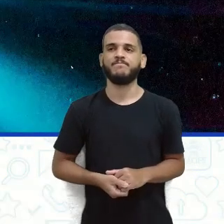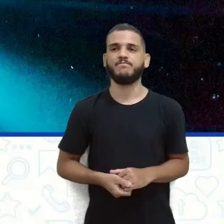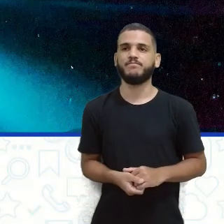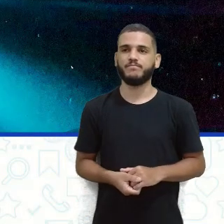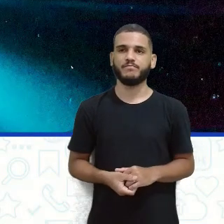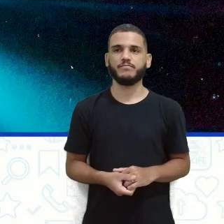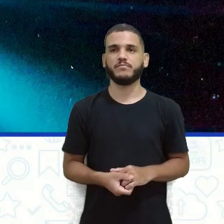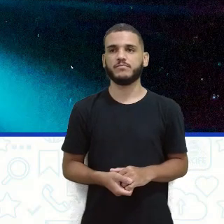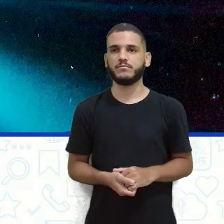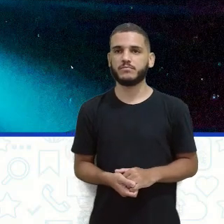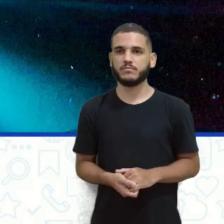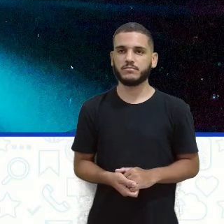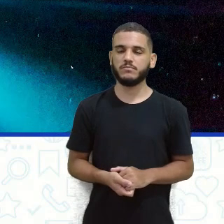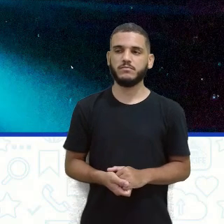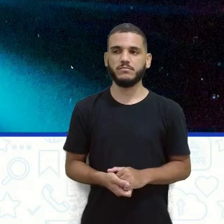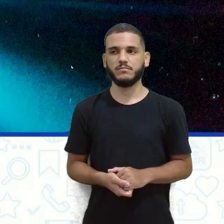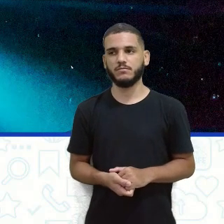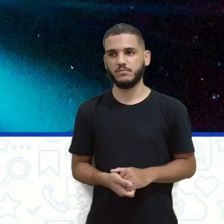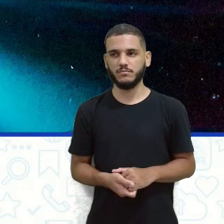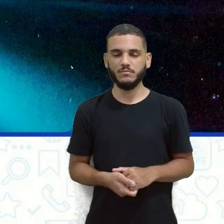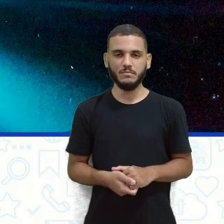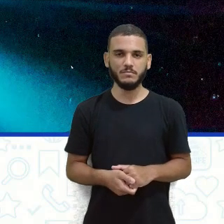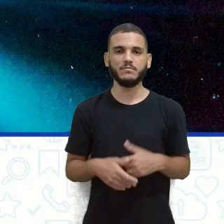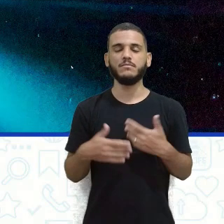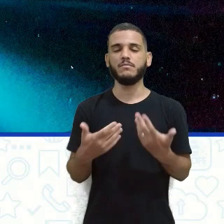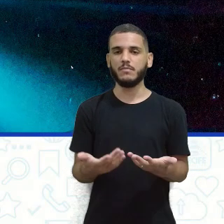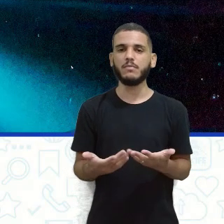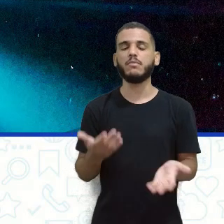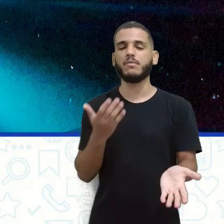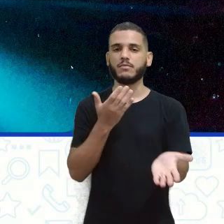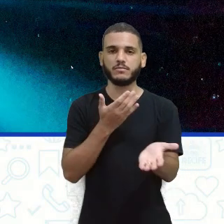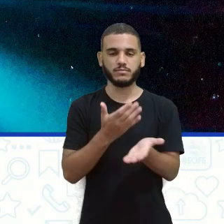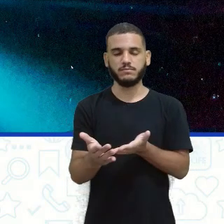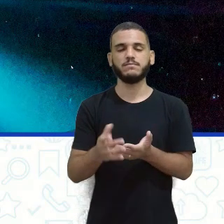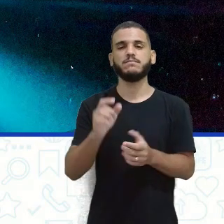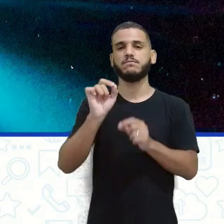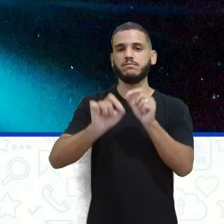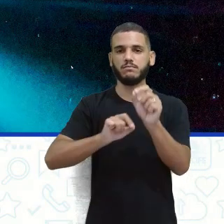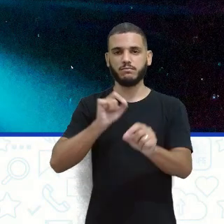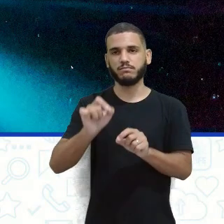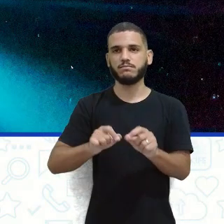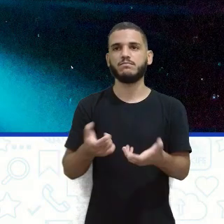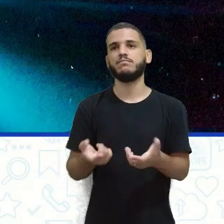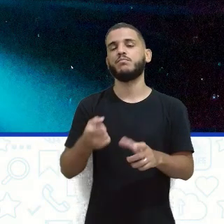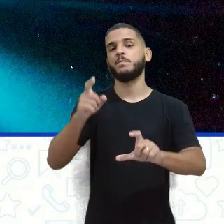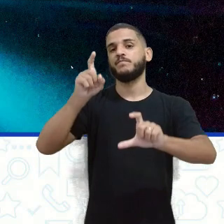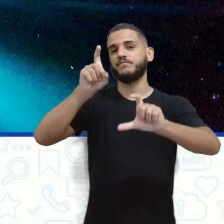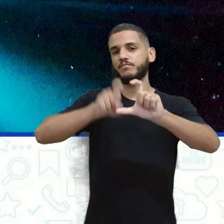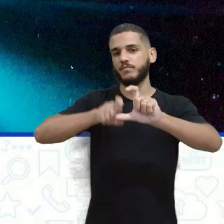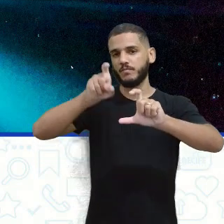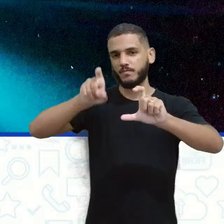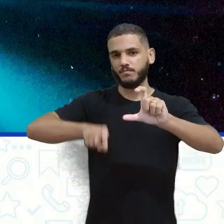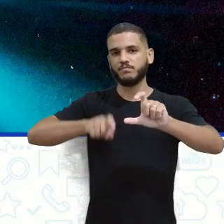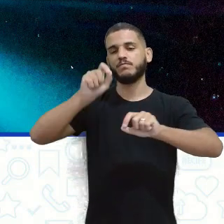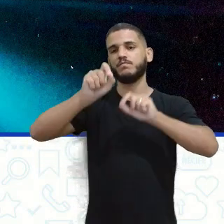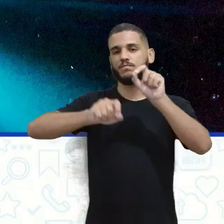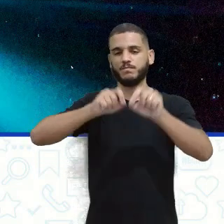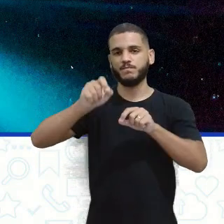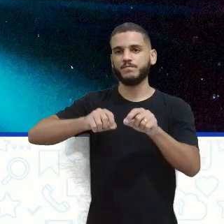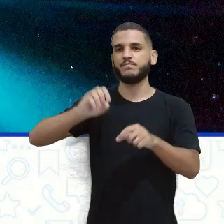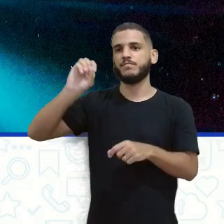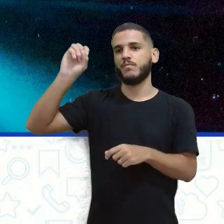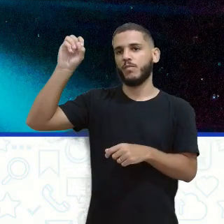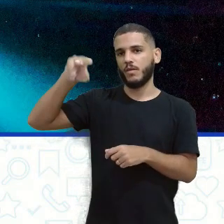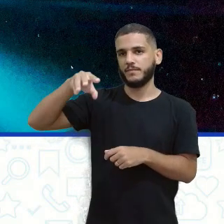tá certo? Então, temos aí o princípio da independência dos raios de luz. Observe essa foto, essa foto de um